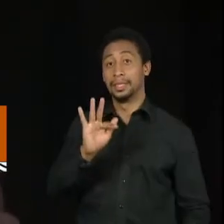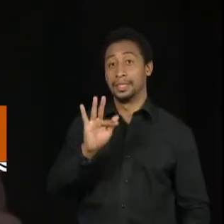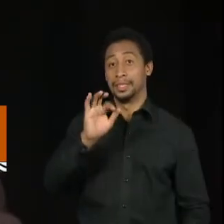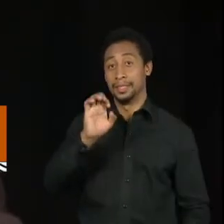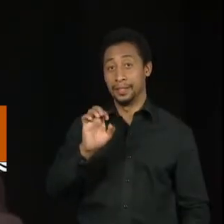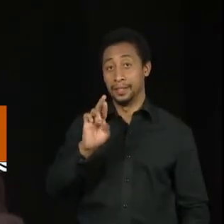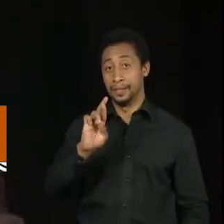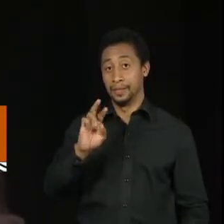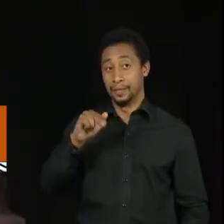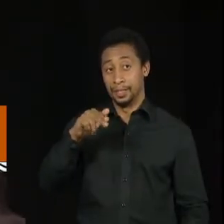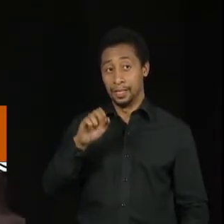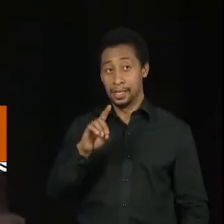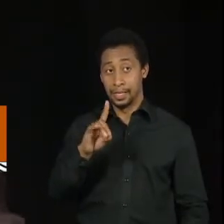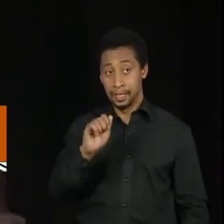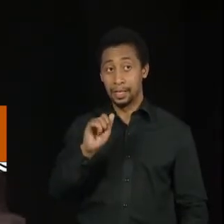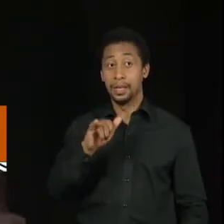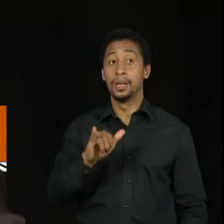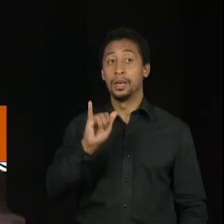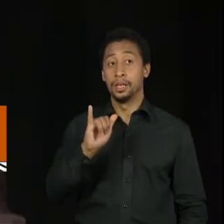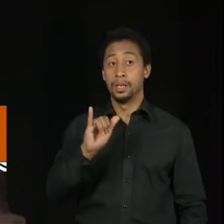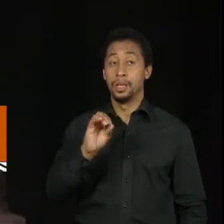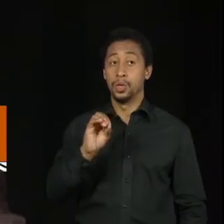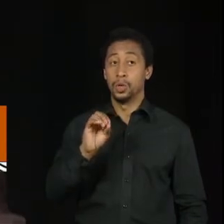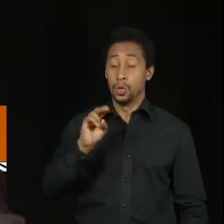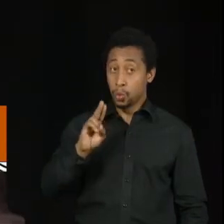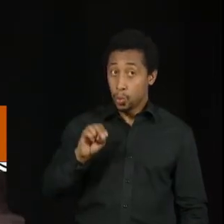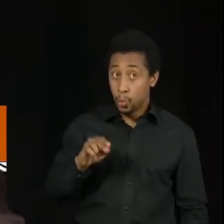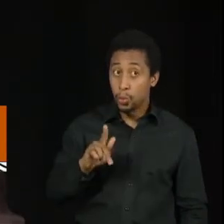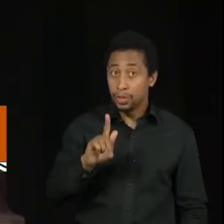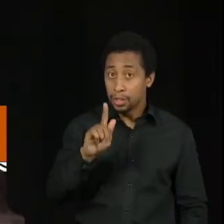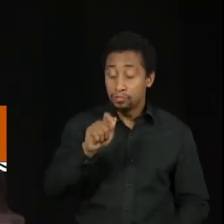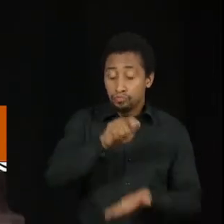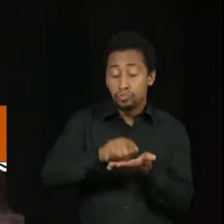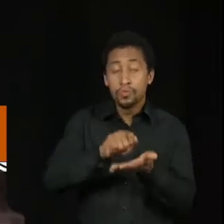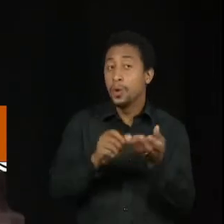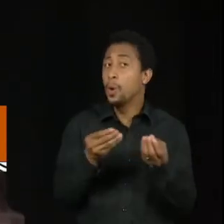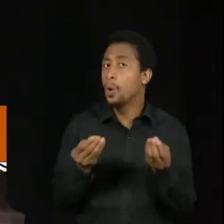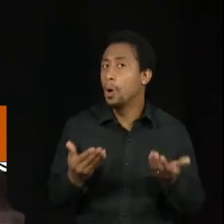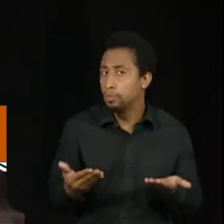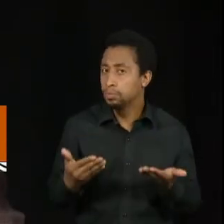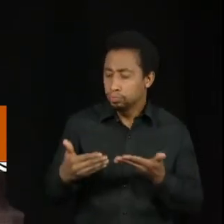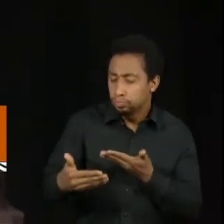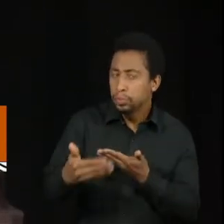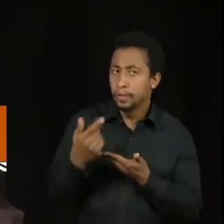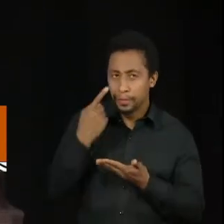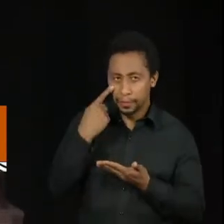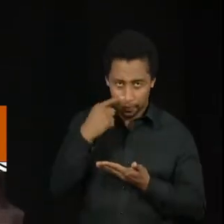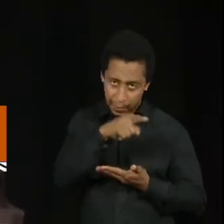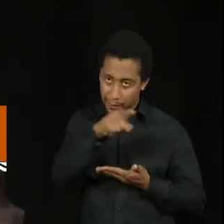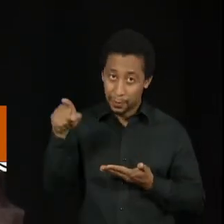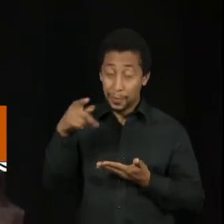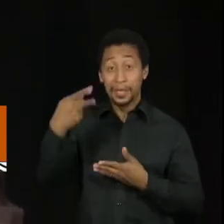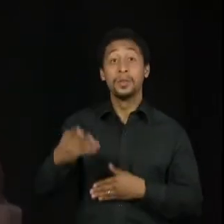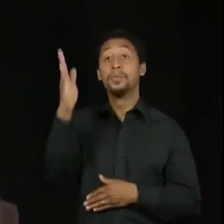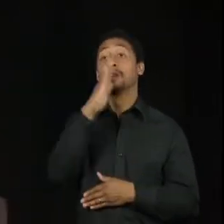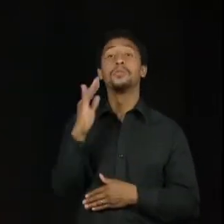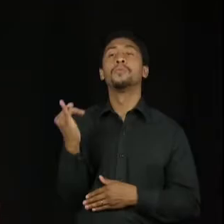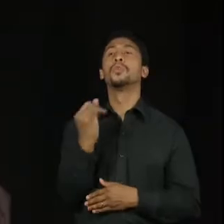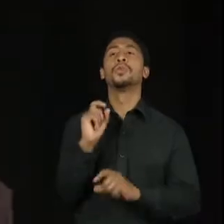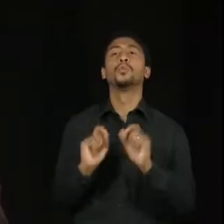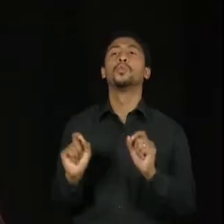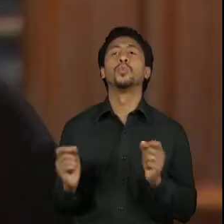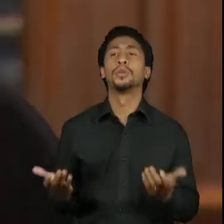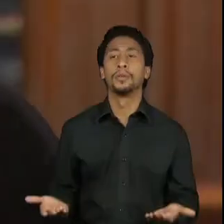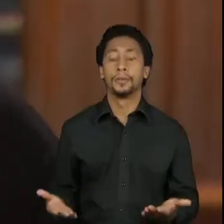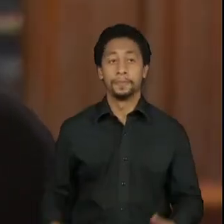que é o que nós vimos recentemente, qual a importância dela no Brasil de hoje, da Fernanda?